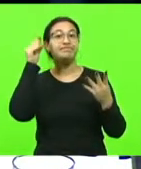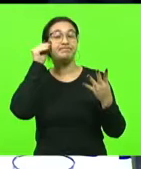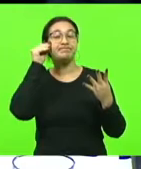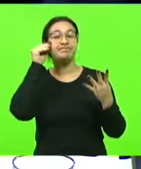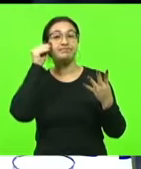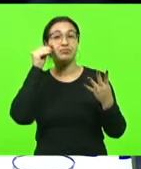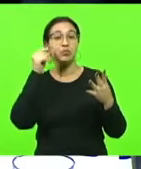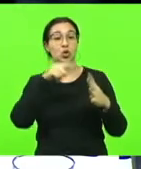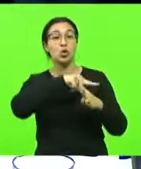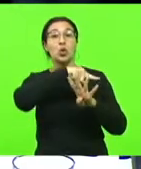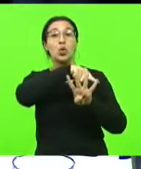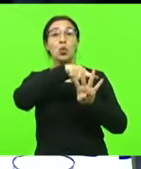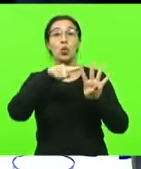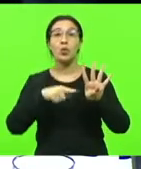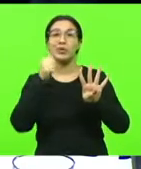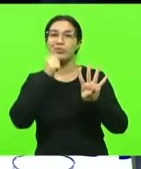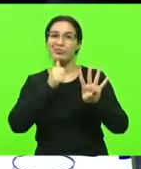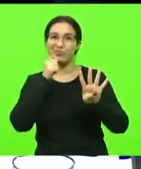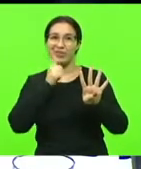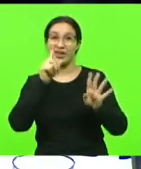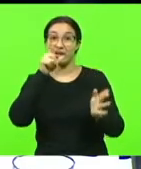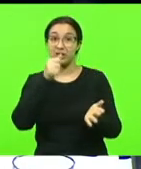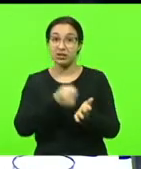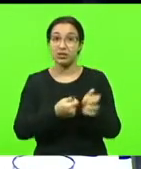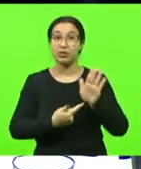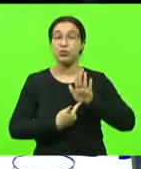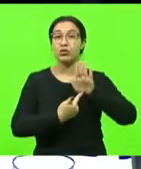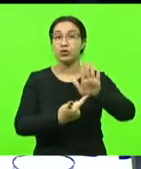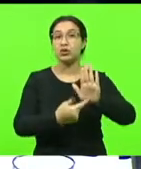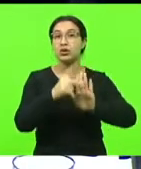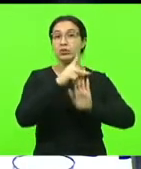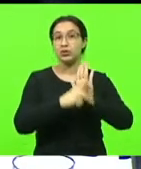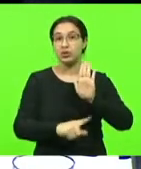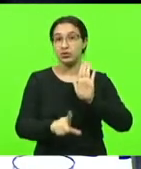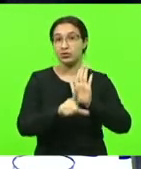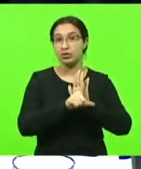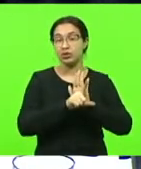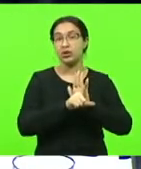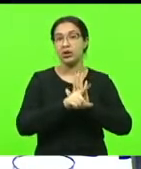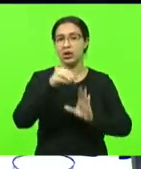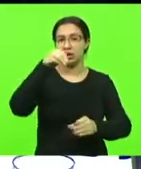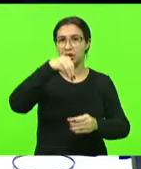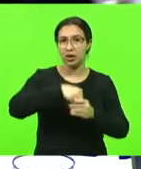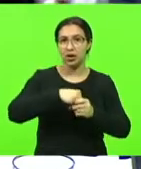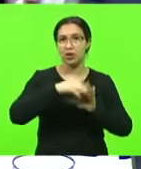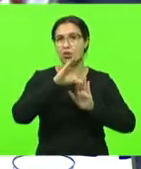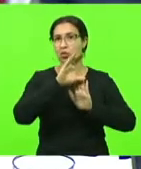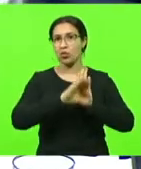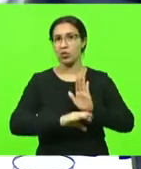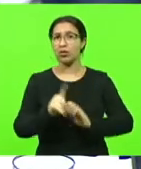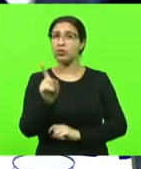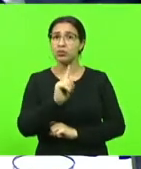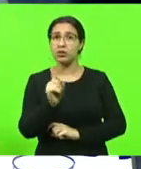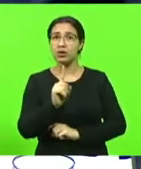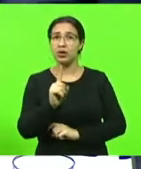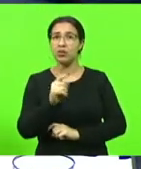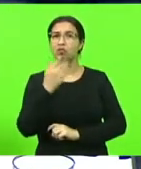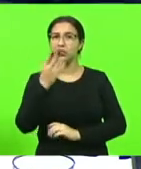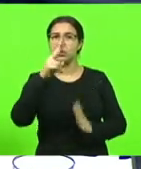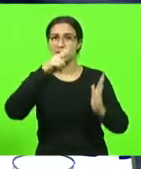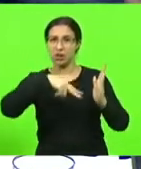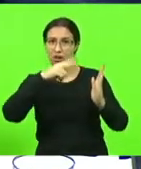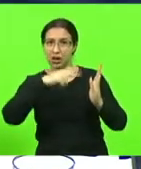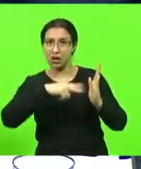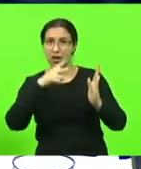iniciativa de apresentar este projeto de lei, que não é dentro do currículo, não. Para quem lê o projeto de lei,